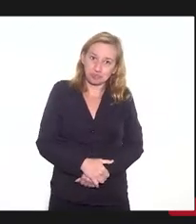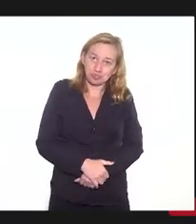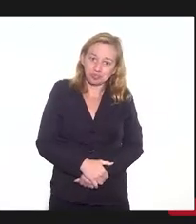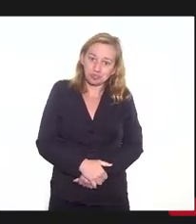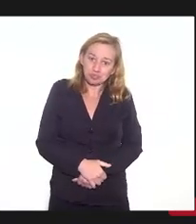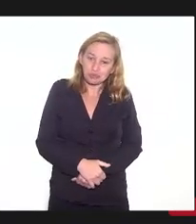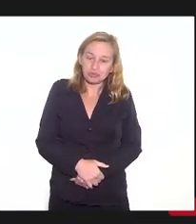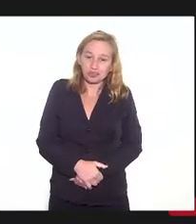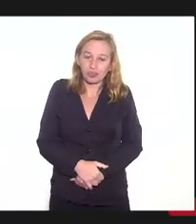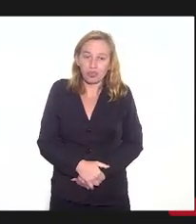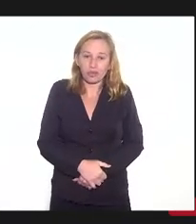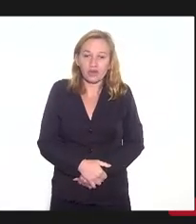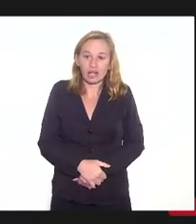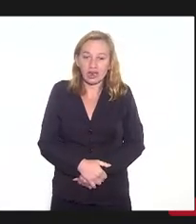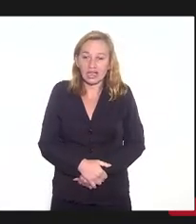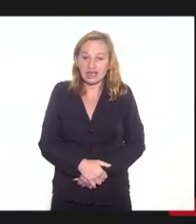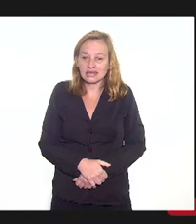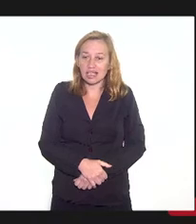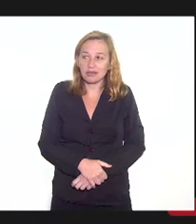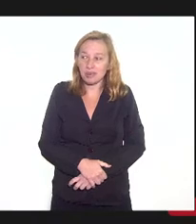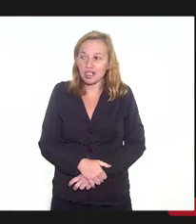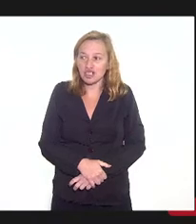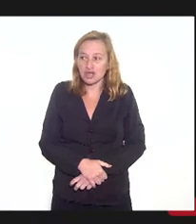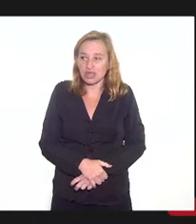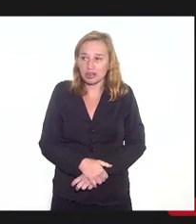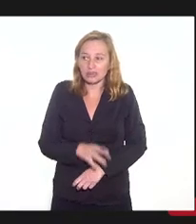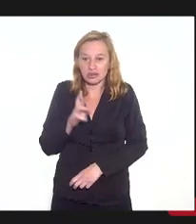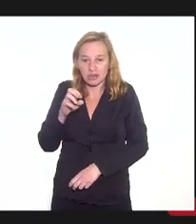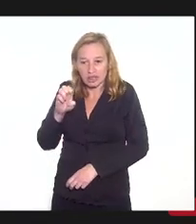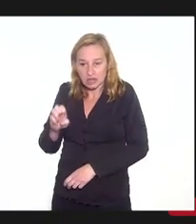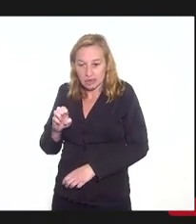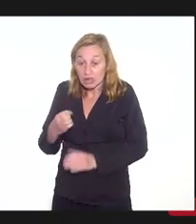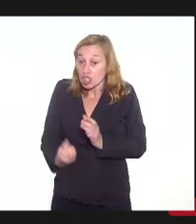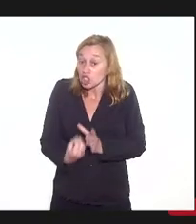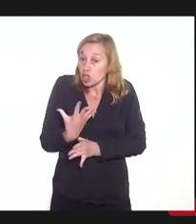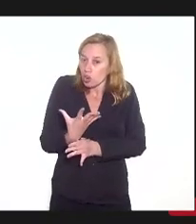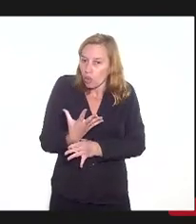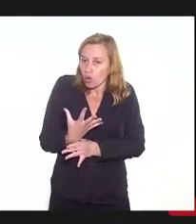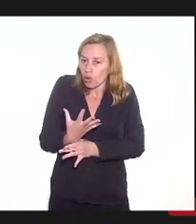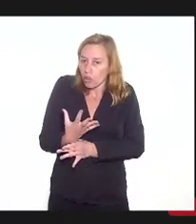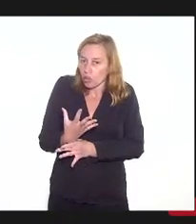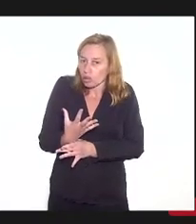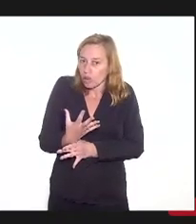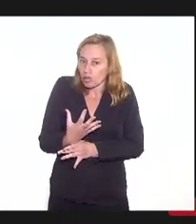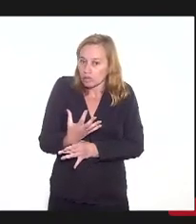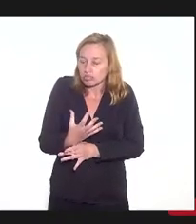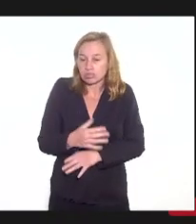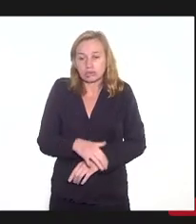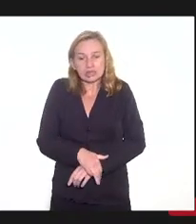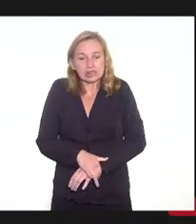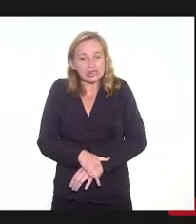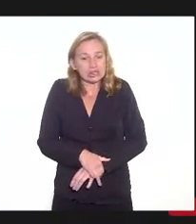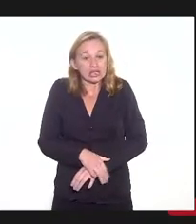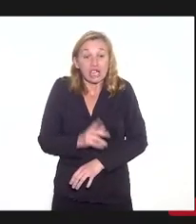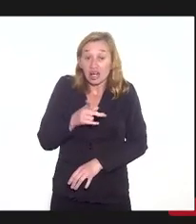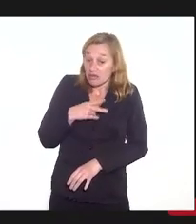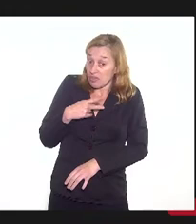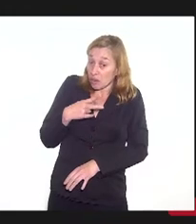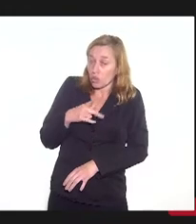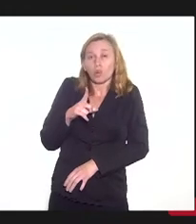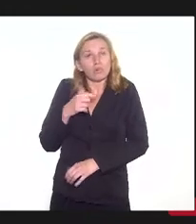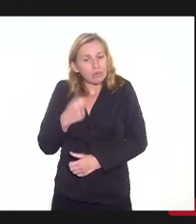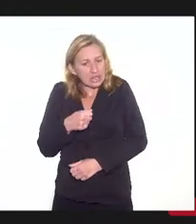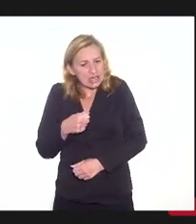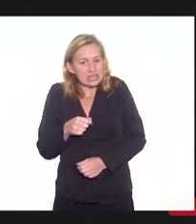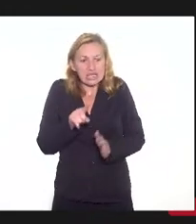o regime criou algo absolutamente desproposital, que ele diz que tem que ter